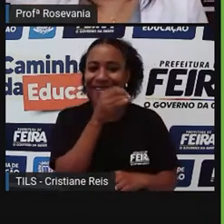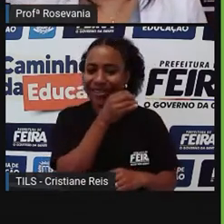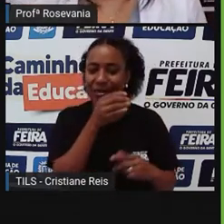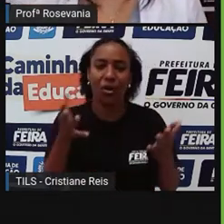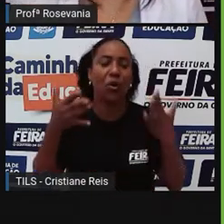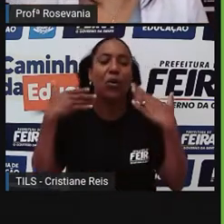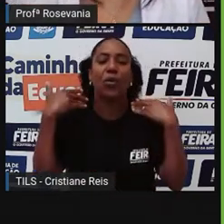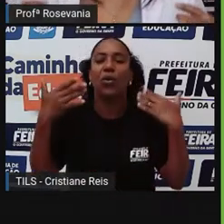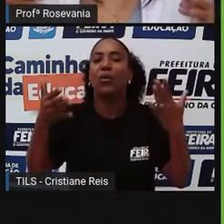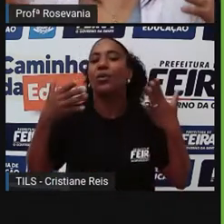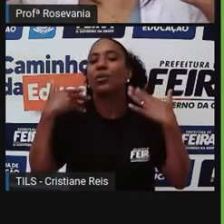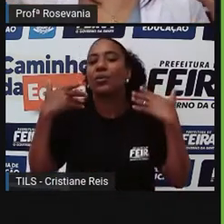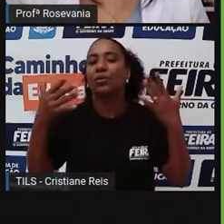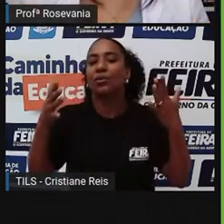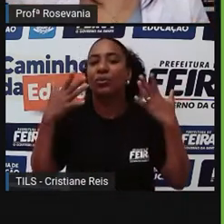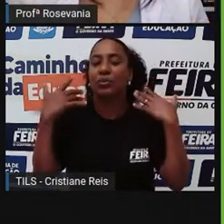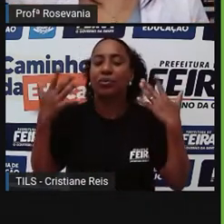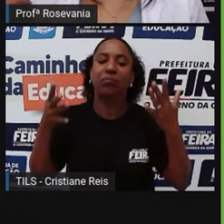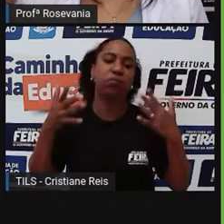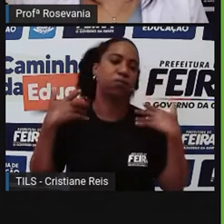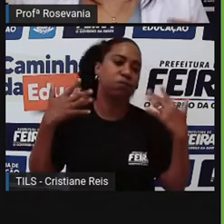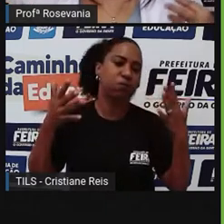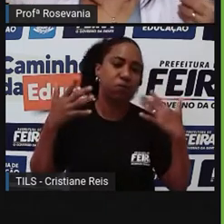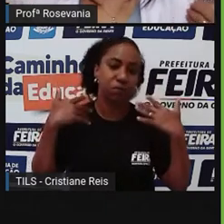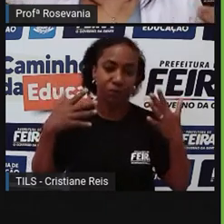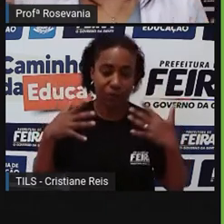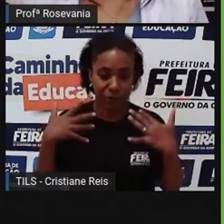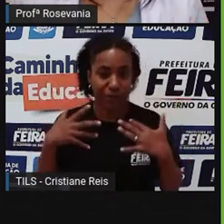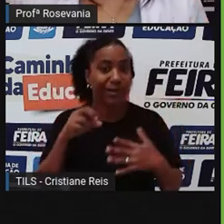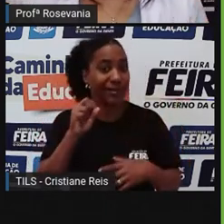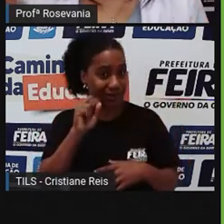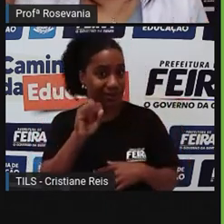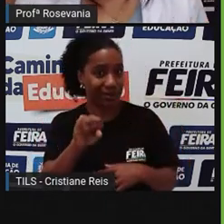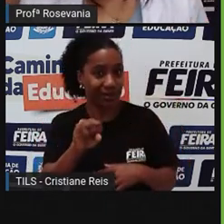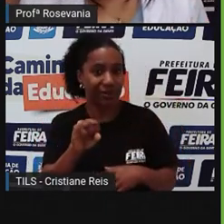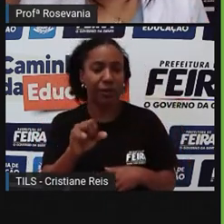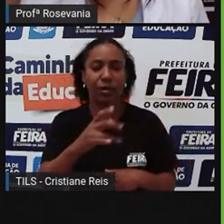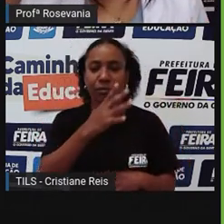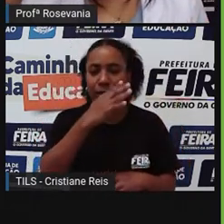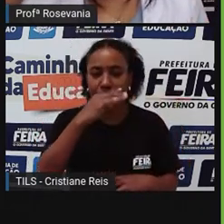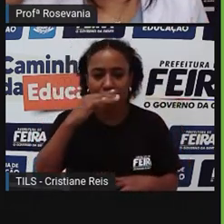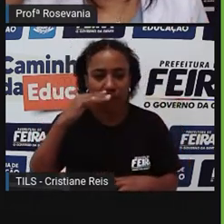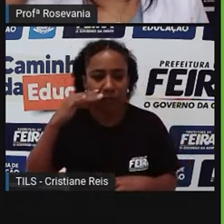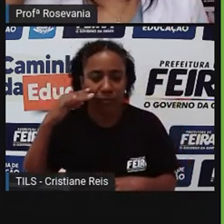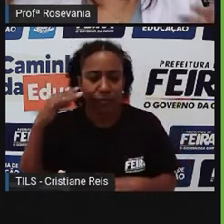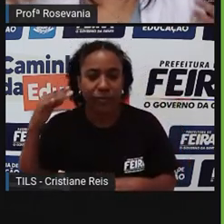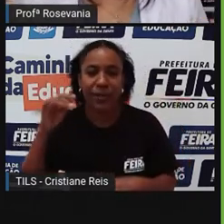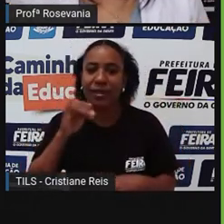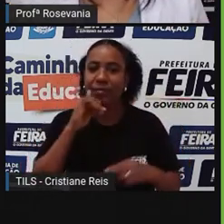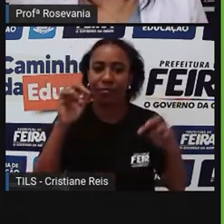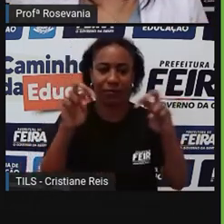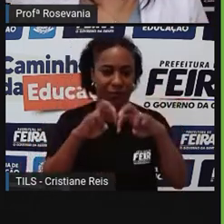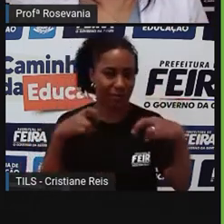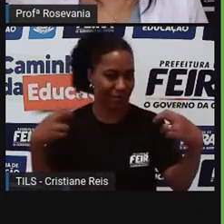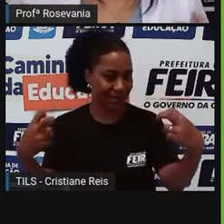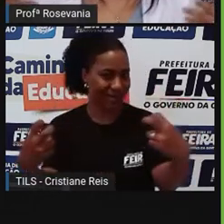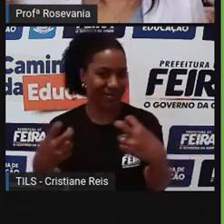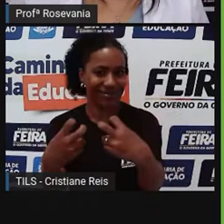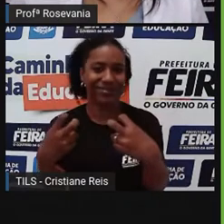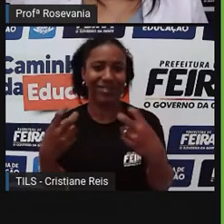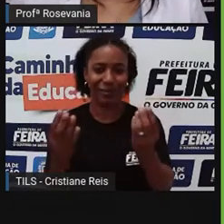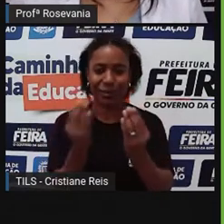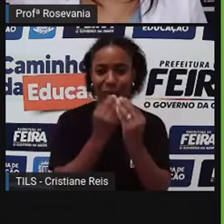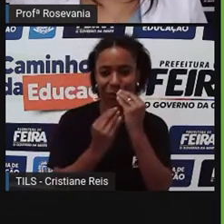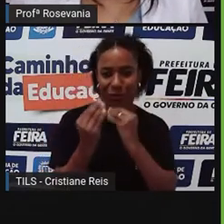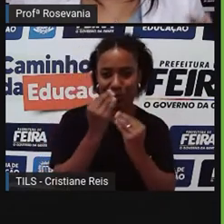sentir isso. Se no lugar tiver muitos cheiros, por exemplo, se você estiver perto de uma praça, de alimentação, ou